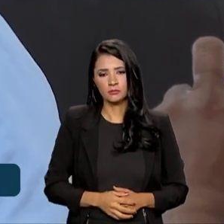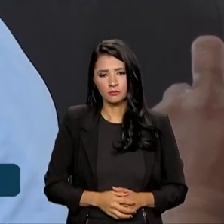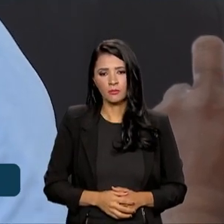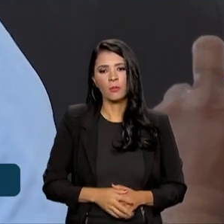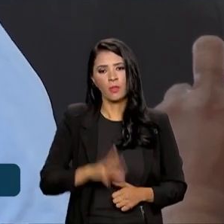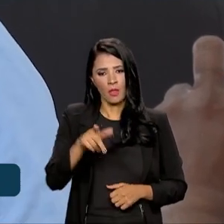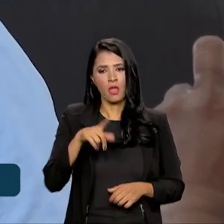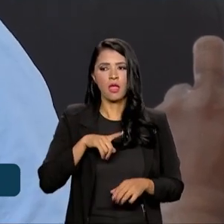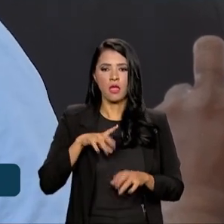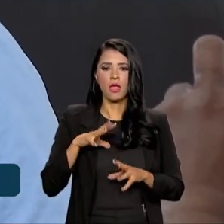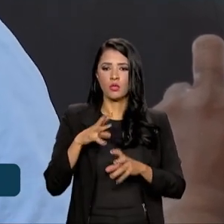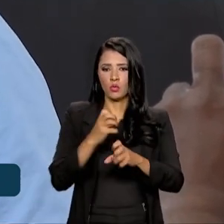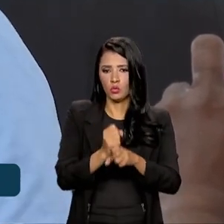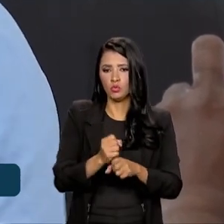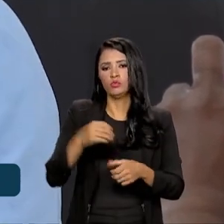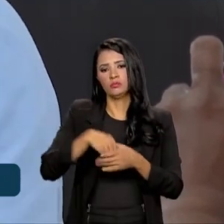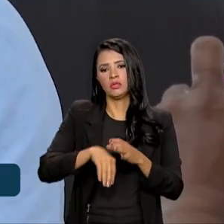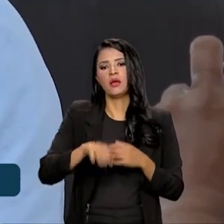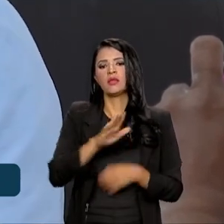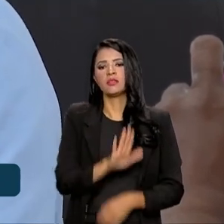É diluído todo na nacional.